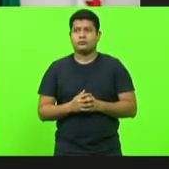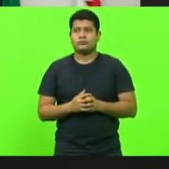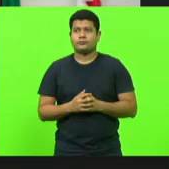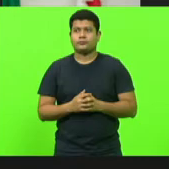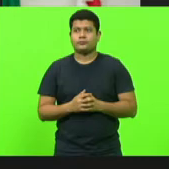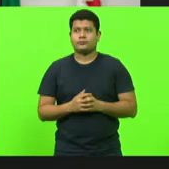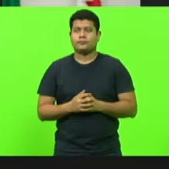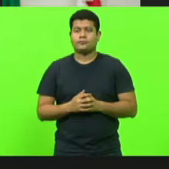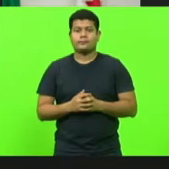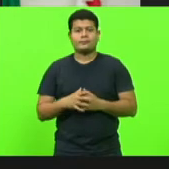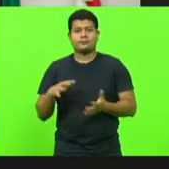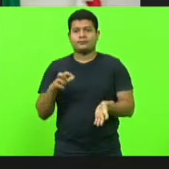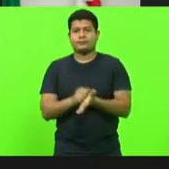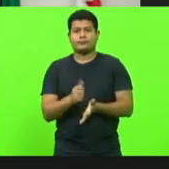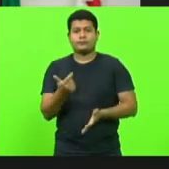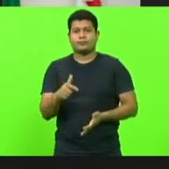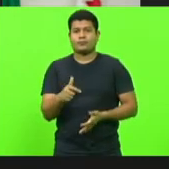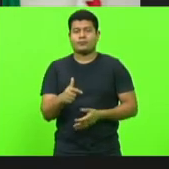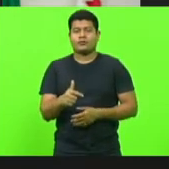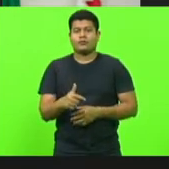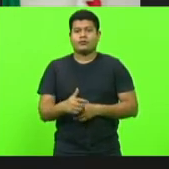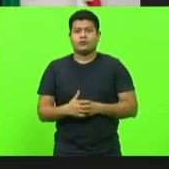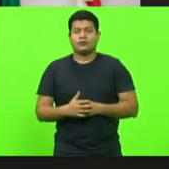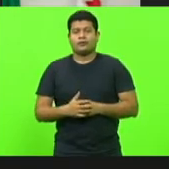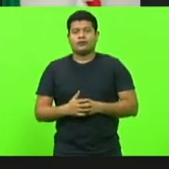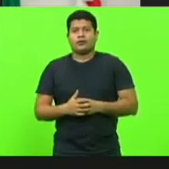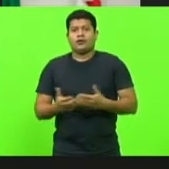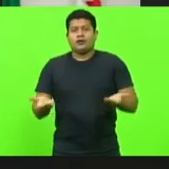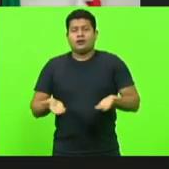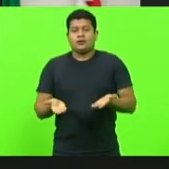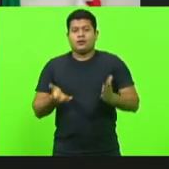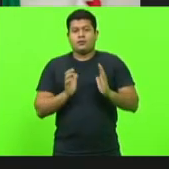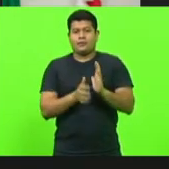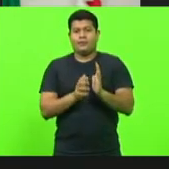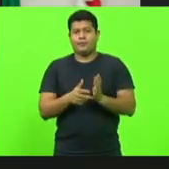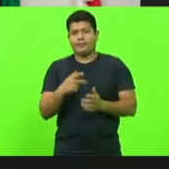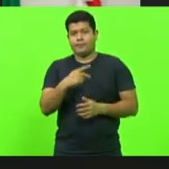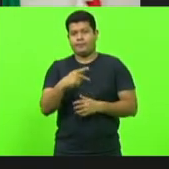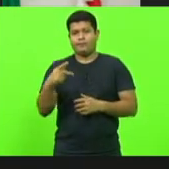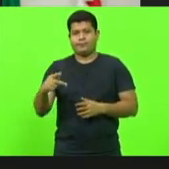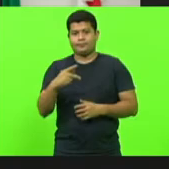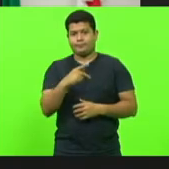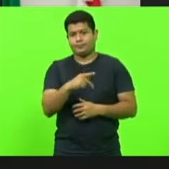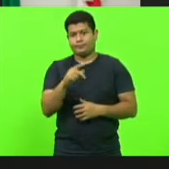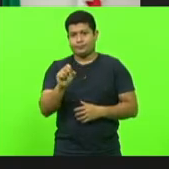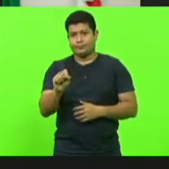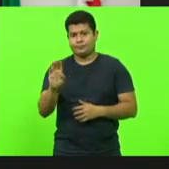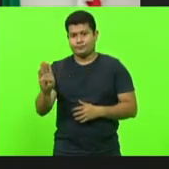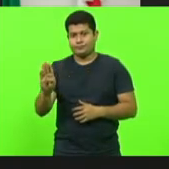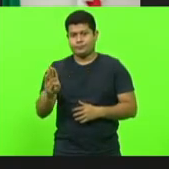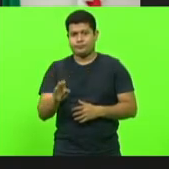Não havendo oradores inscritos, o horário é do bloco PP-PSB.